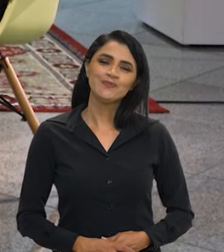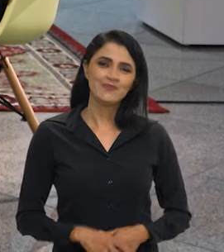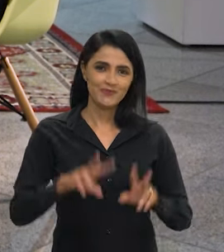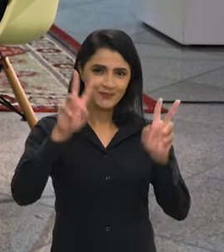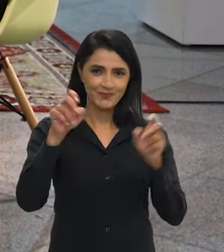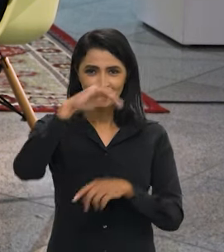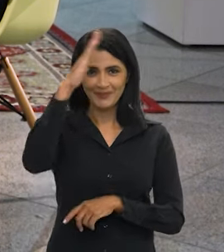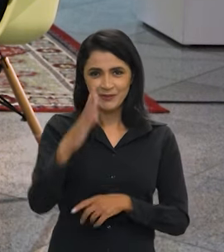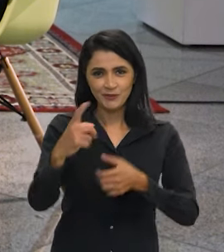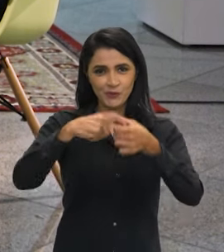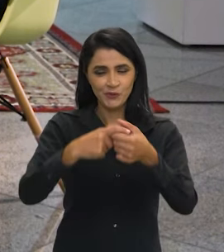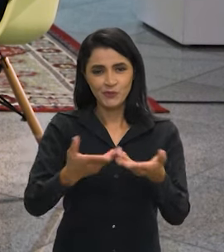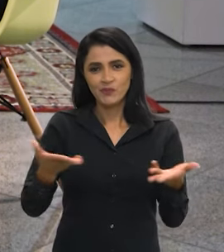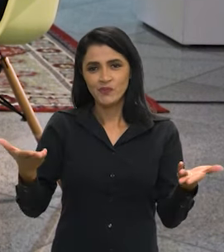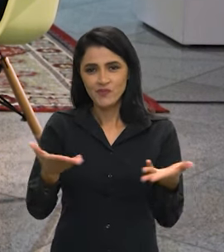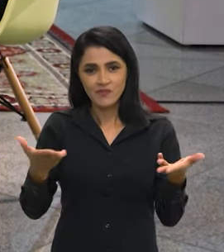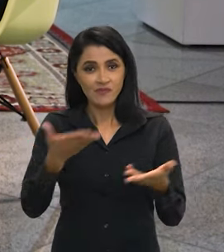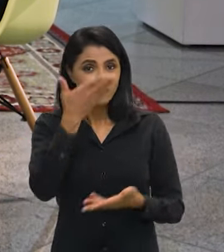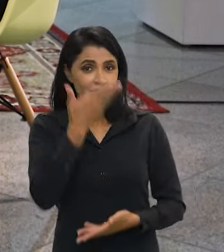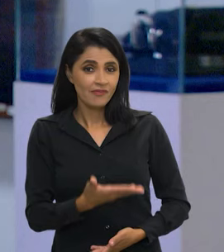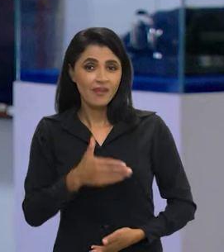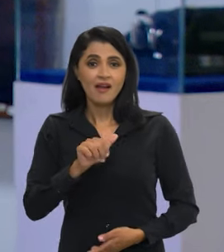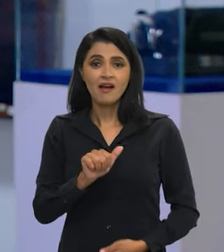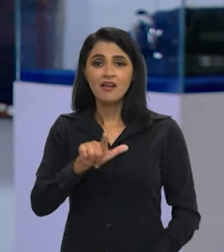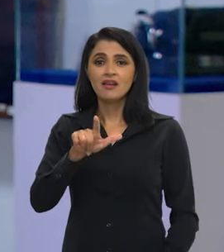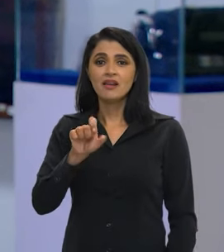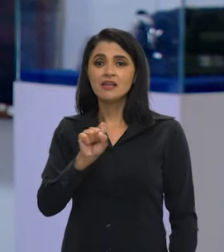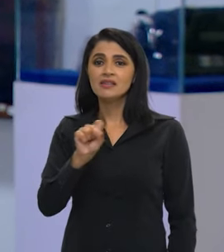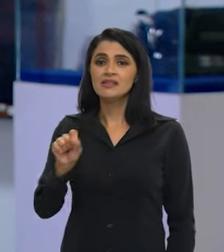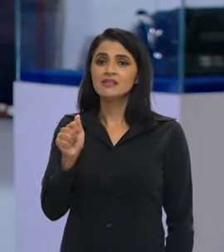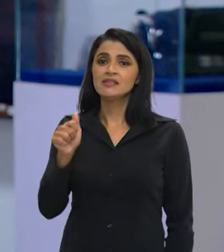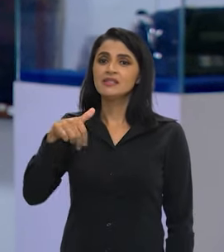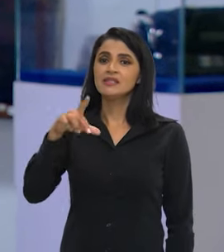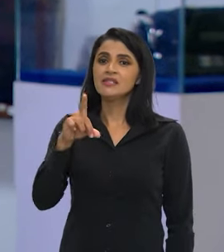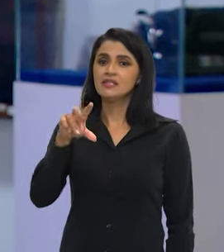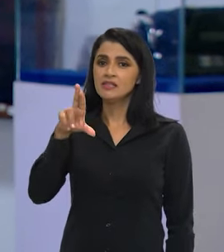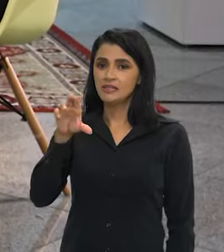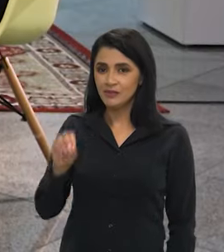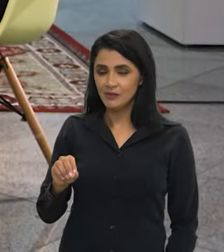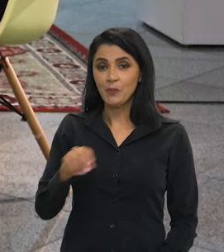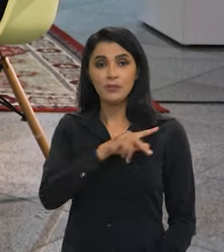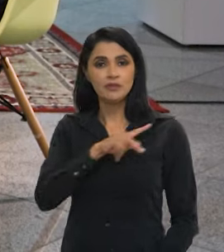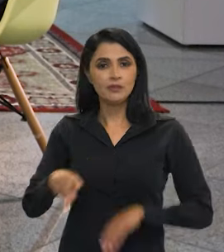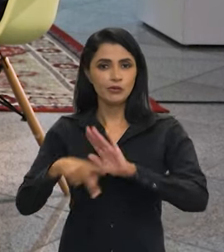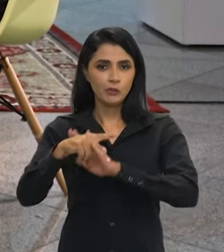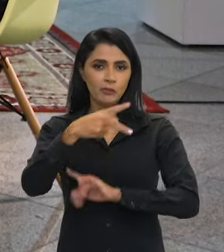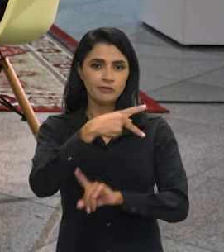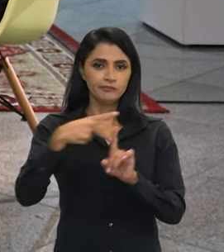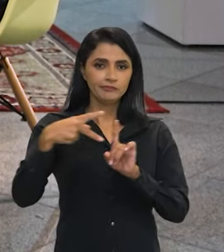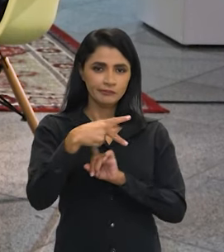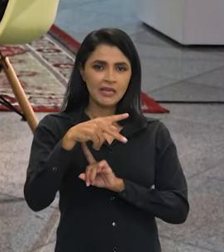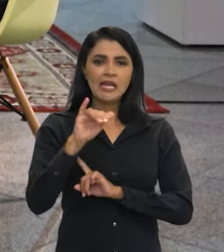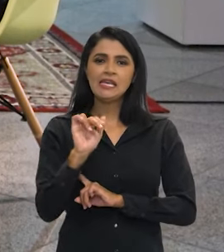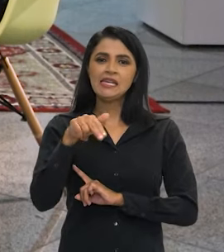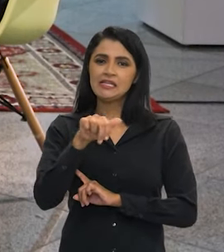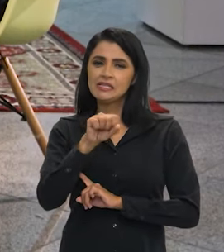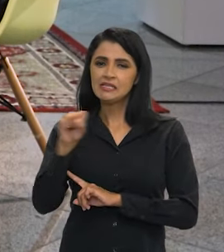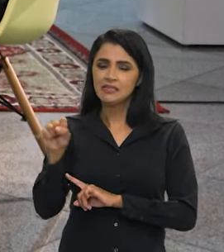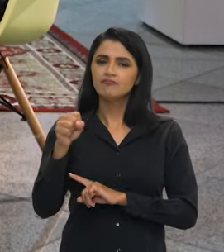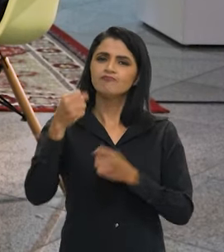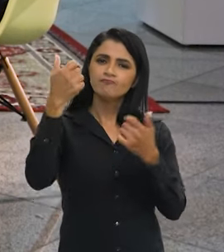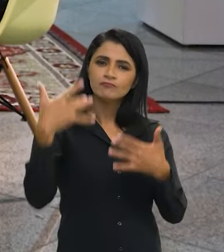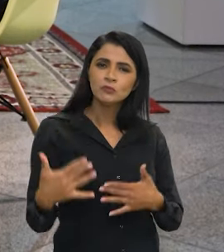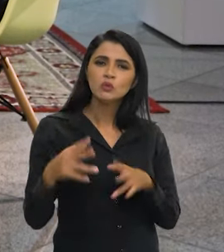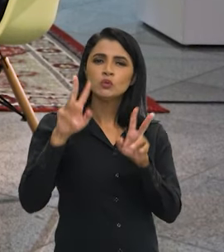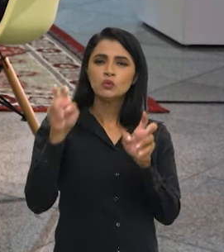O Brasil em Pauta já está de volta hoje com o Alessandro Stefanuto, que é presidente do INSS. Bom, presidente, falamos bastante sobre fila